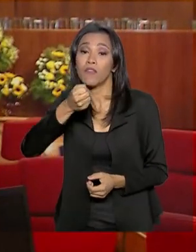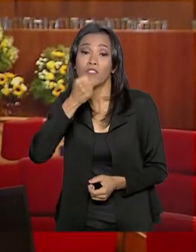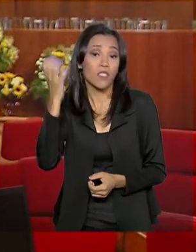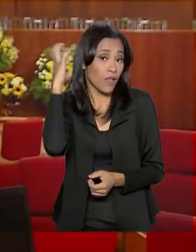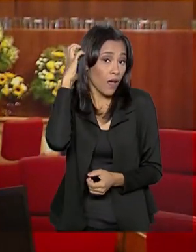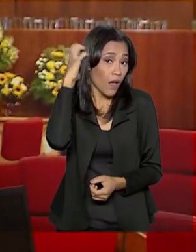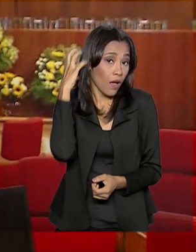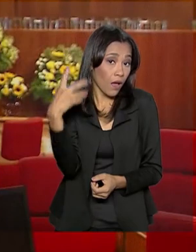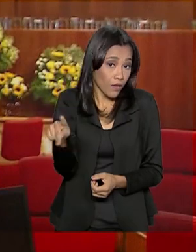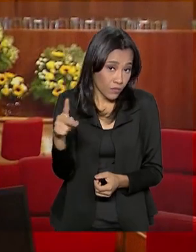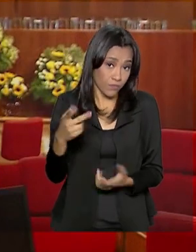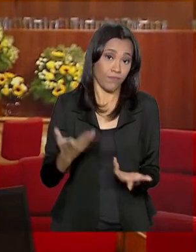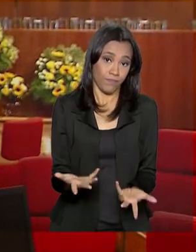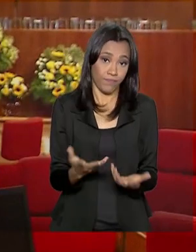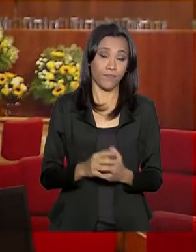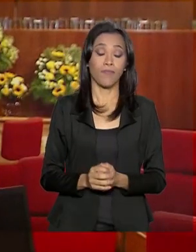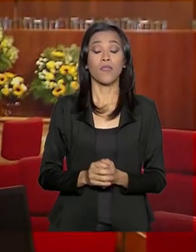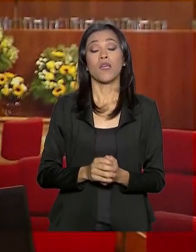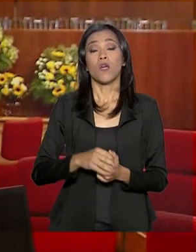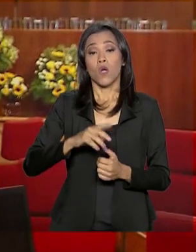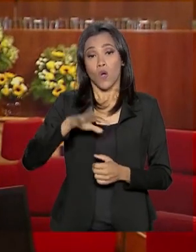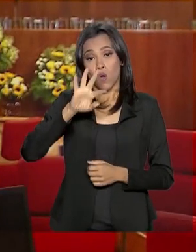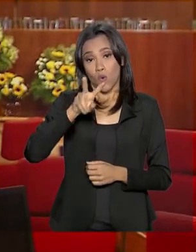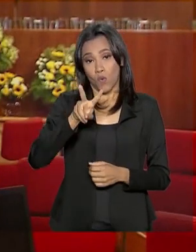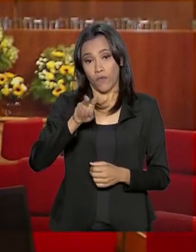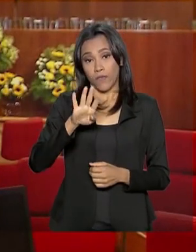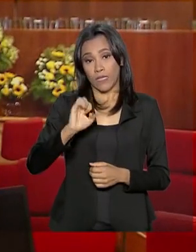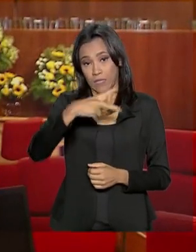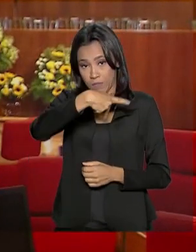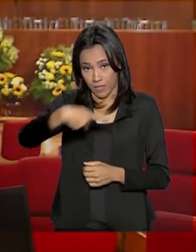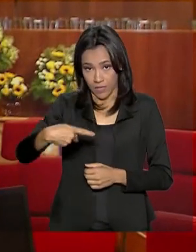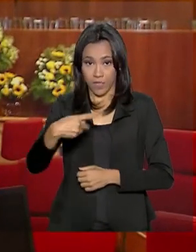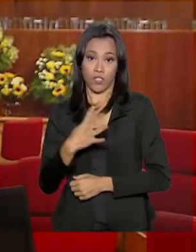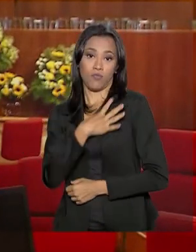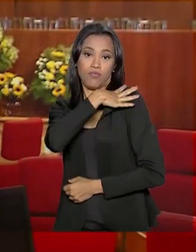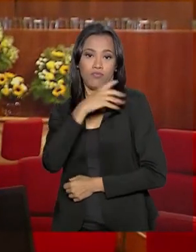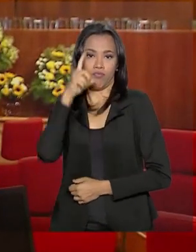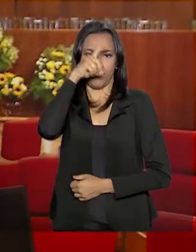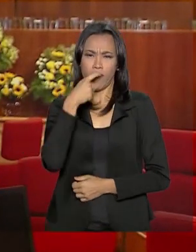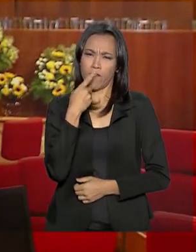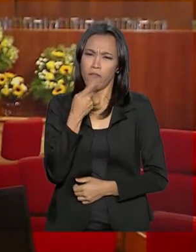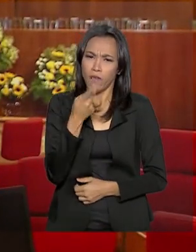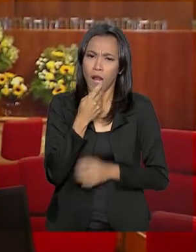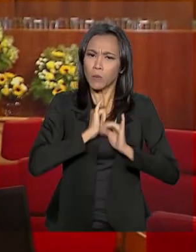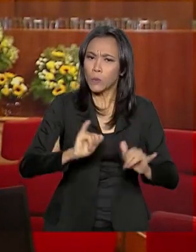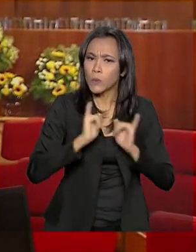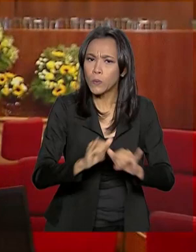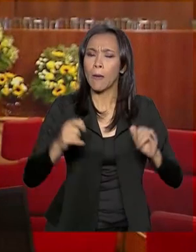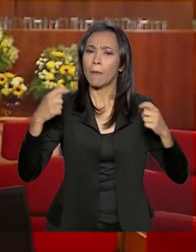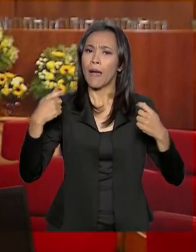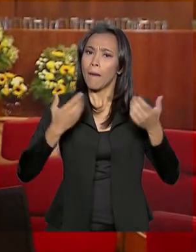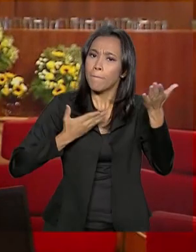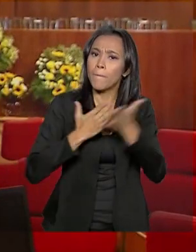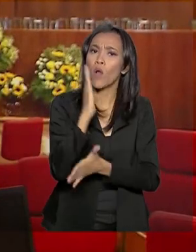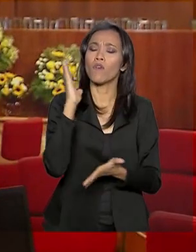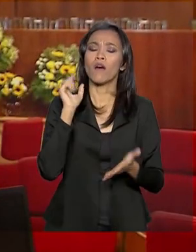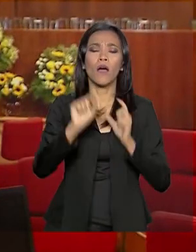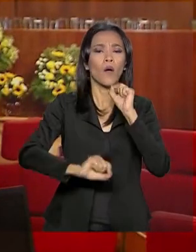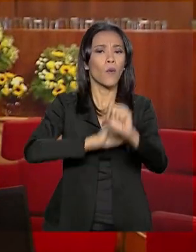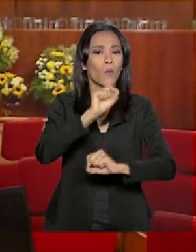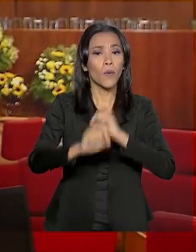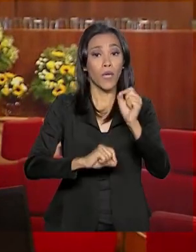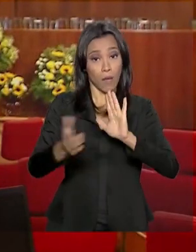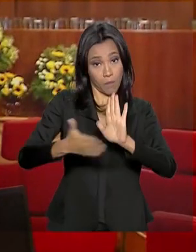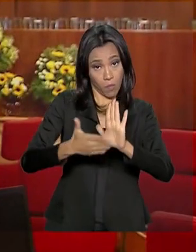local Imperial. Hamilton Mourão vai reforçar aqui no Estado do Piauí a importância de se aprovar a reforma da Previdência,